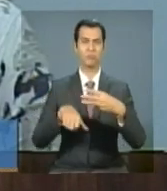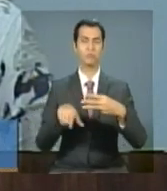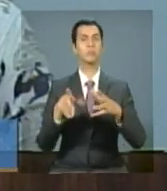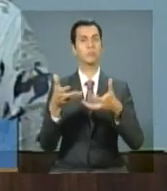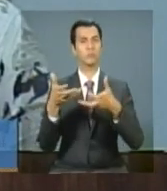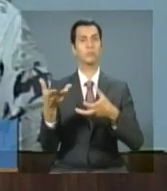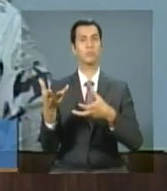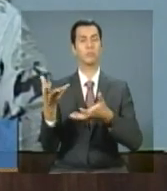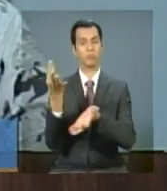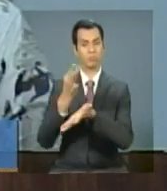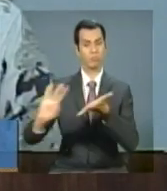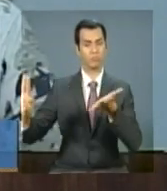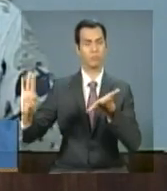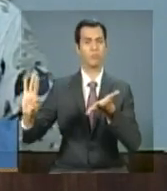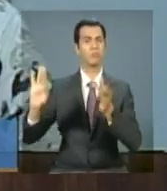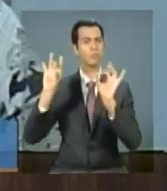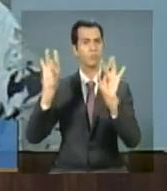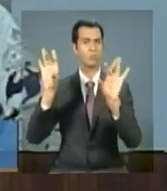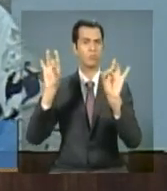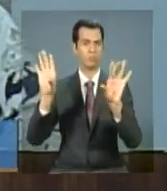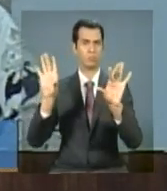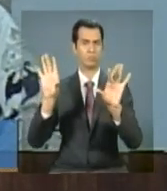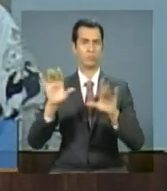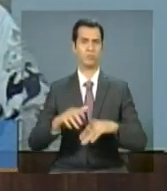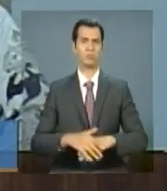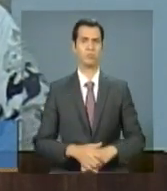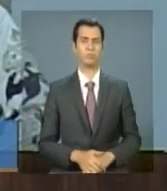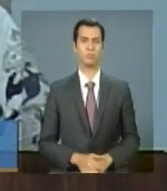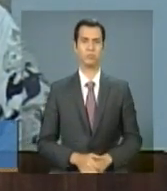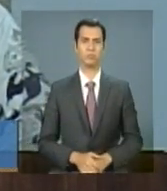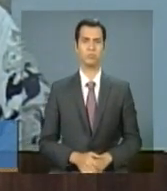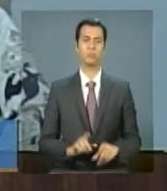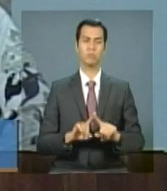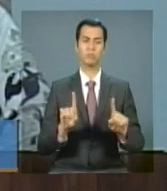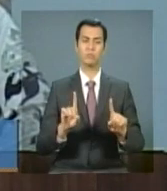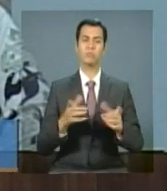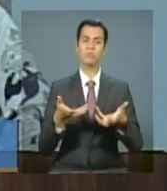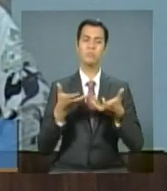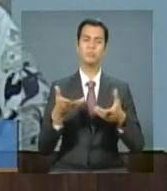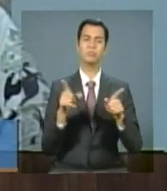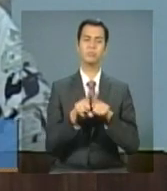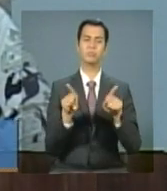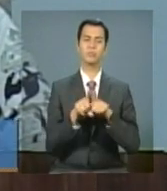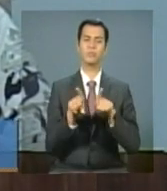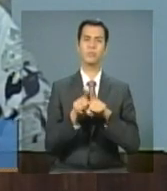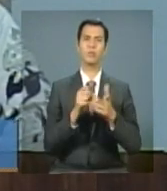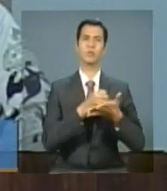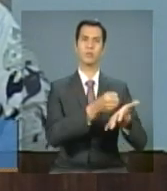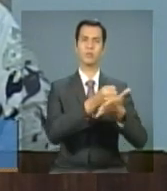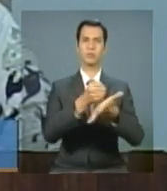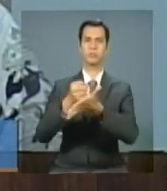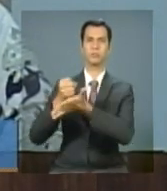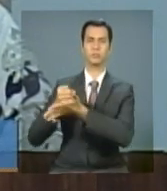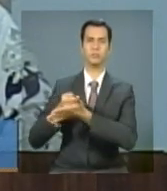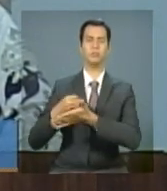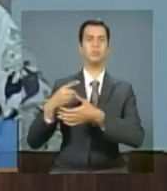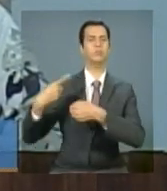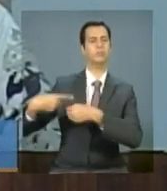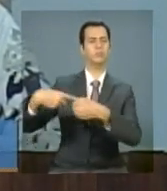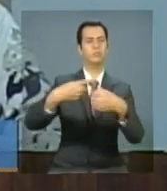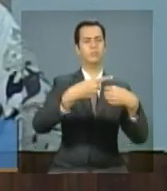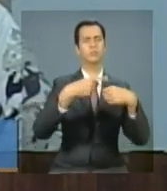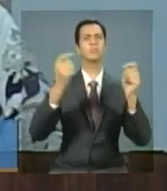Cadastro Único, mas nós queremos fortalecer e apoiar os municípios em ações